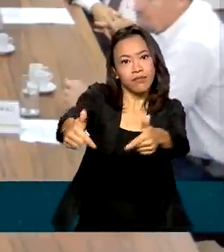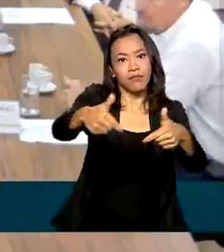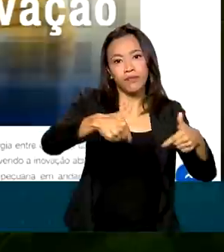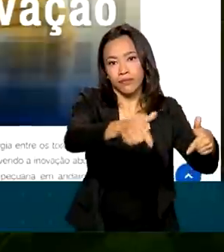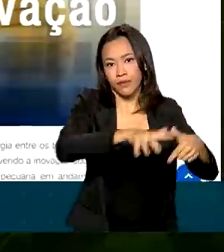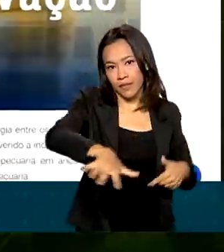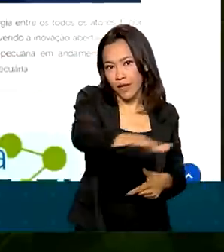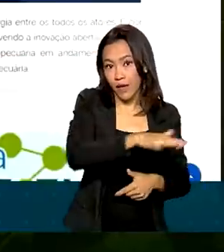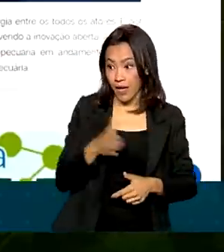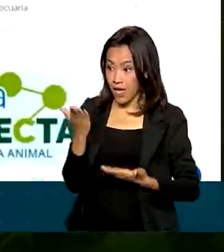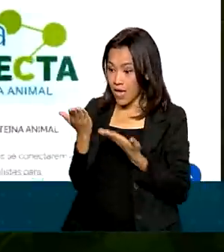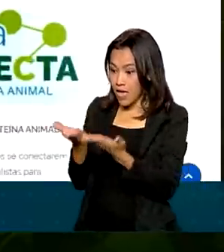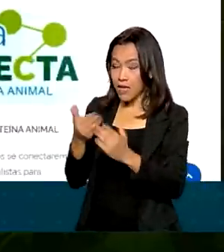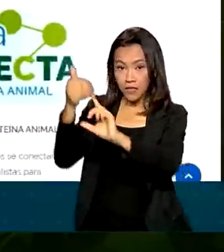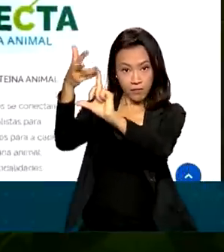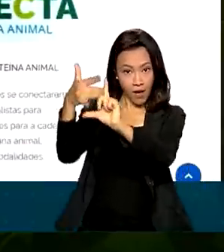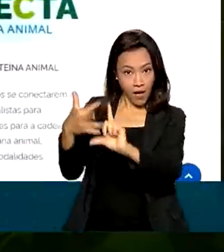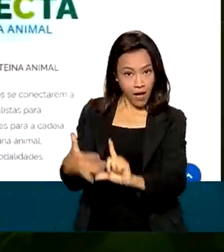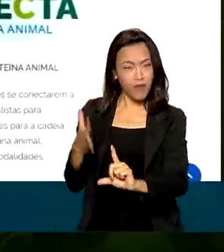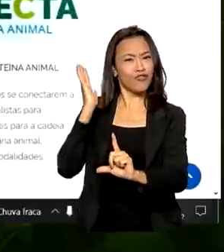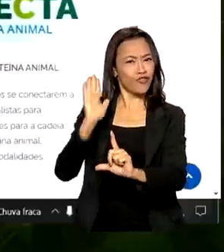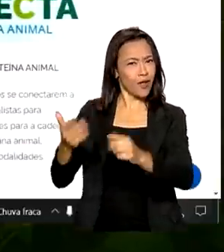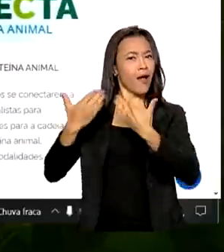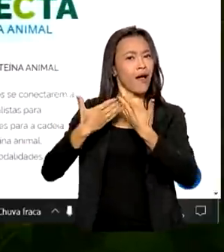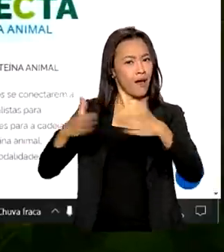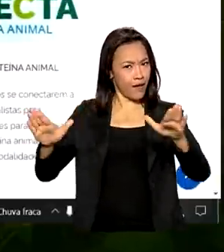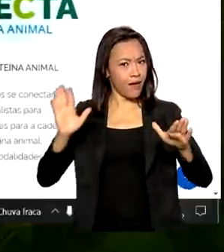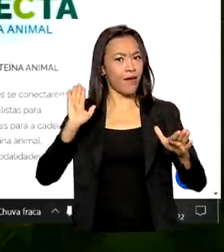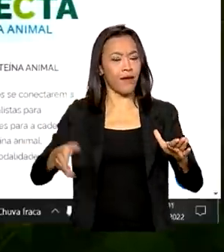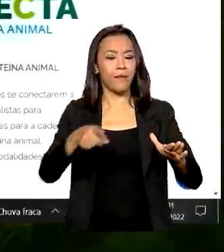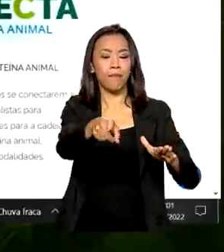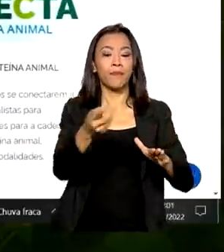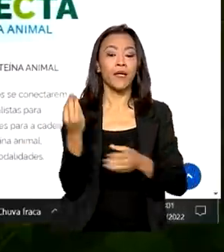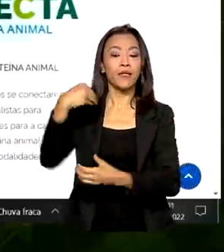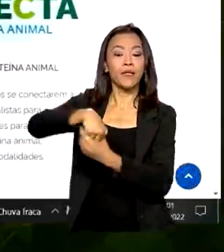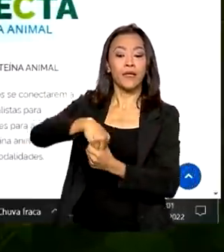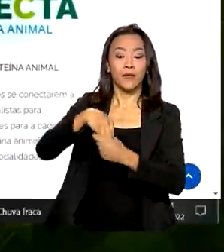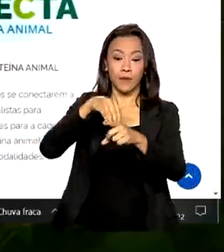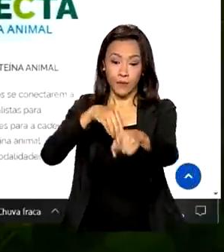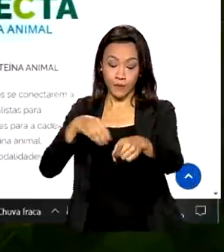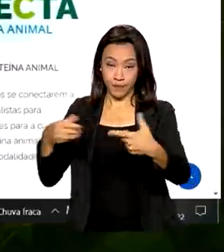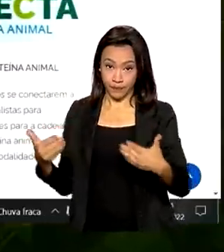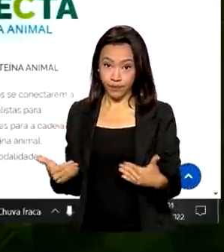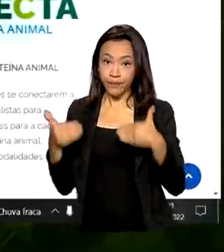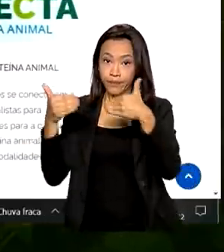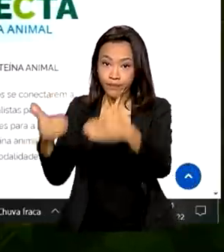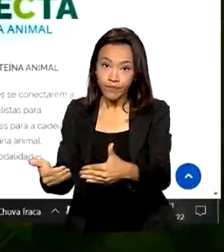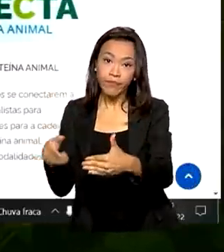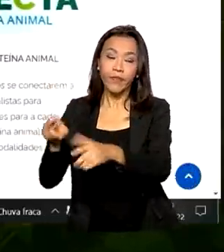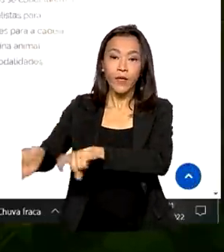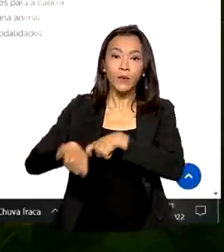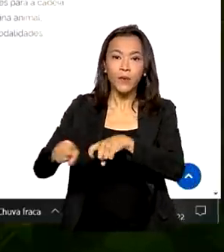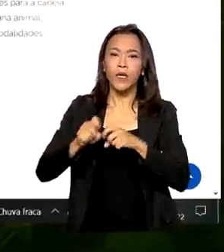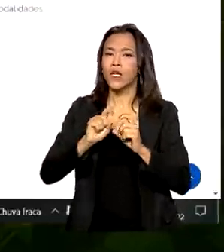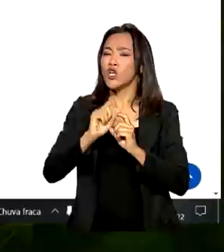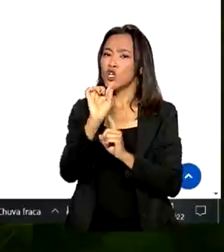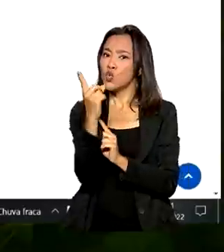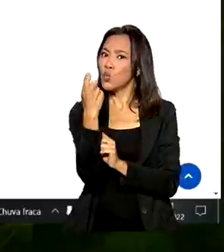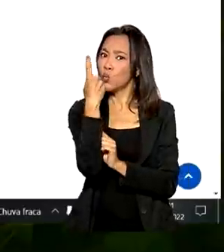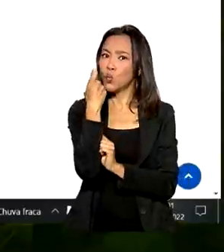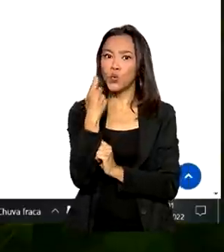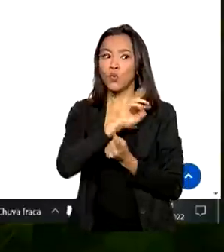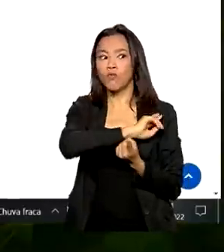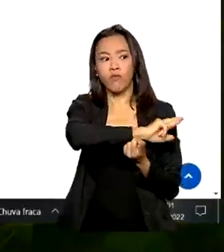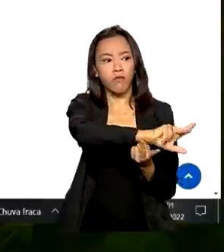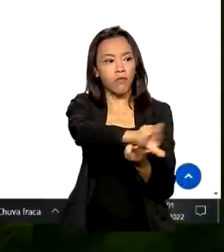precisam. O portal, que já está no ar, no site do Ministério da Agricultura, reúne num único endereço todas as startups